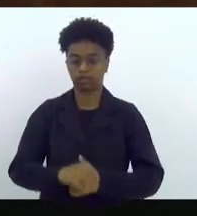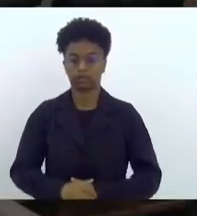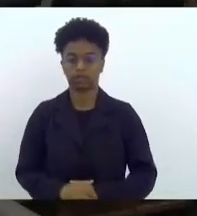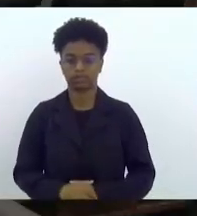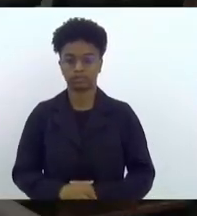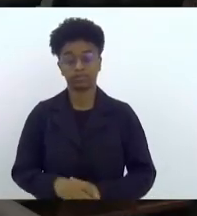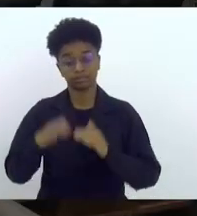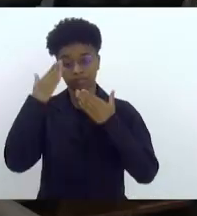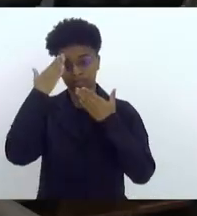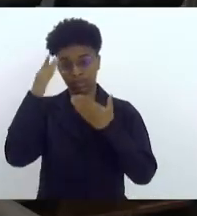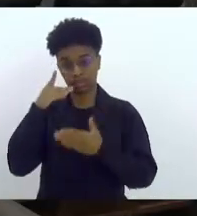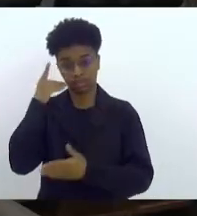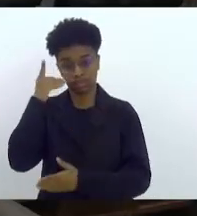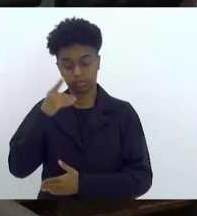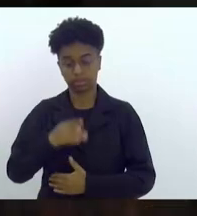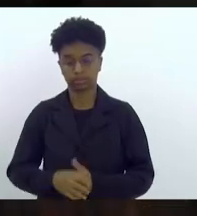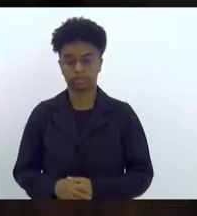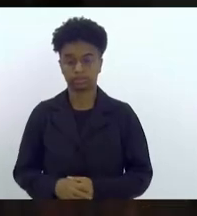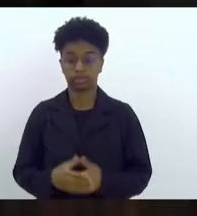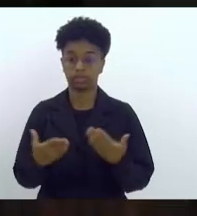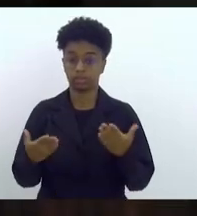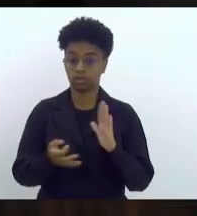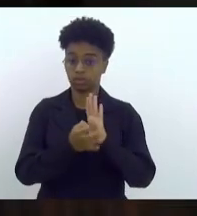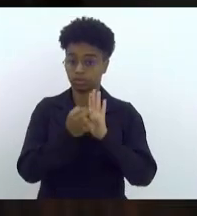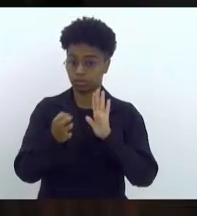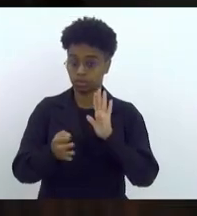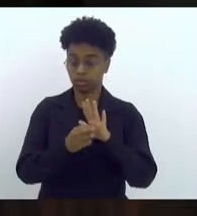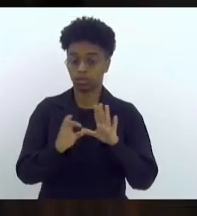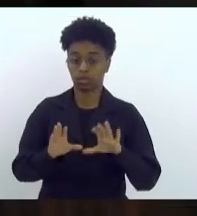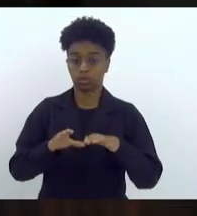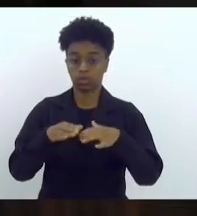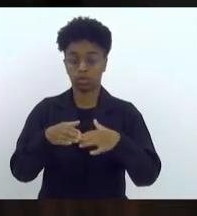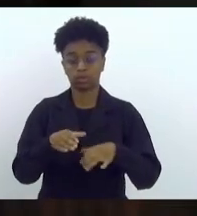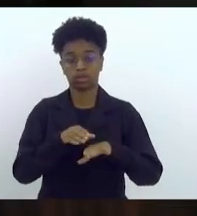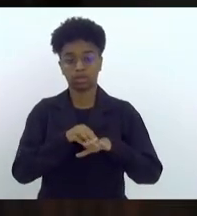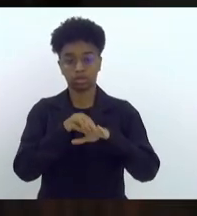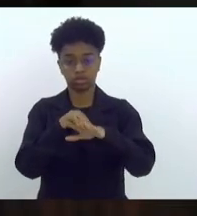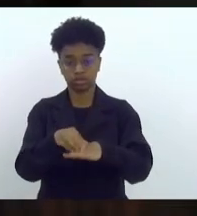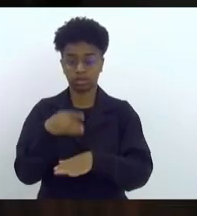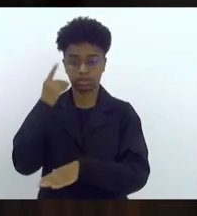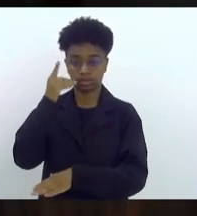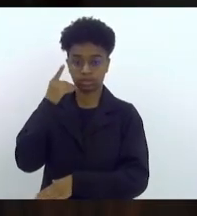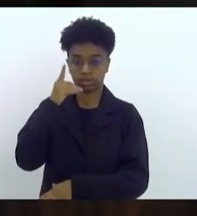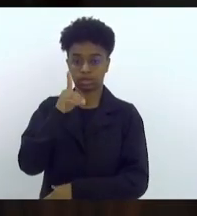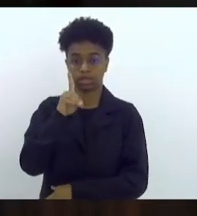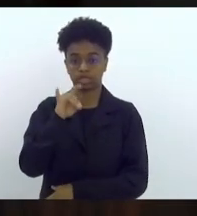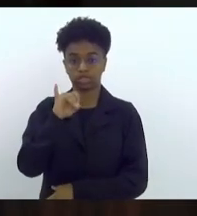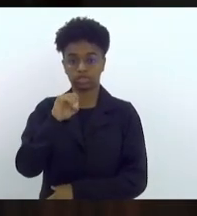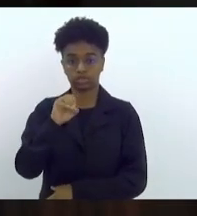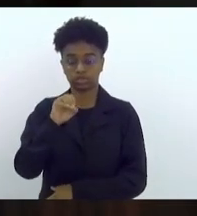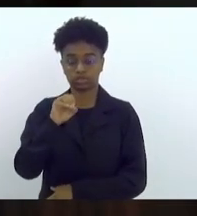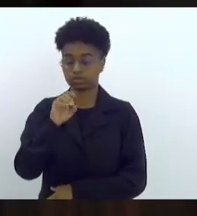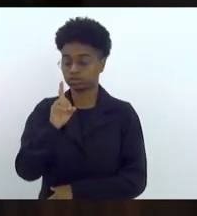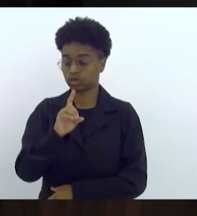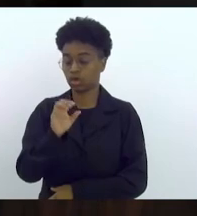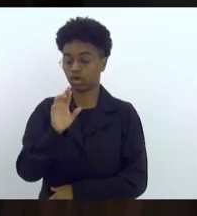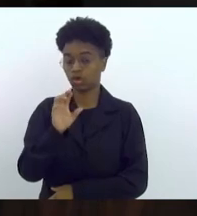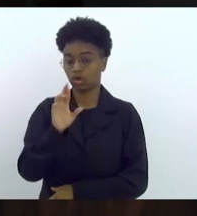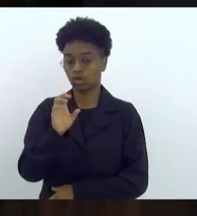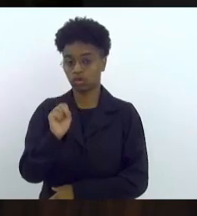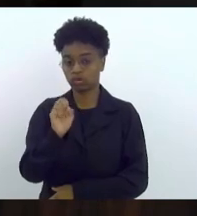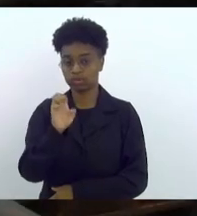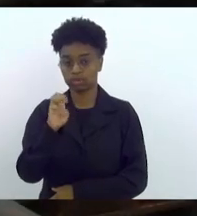Obrigado, deputado. Para emitir e parecer pela Comissão de Transportes, deputado Dionísio, deputado Rosenberg Reis.